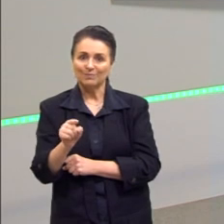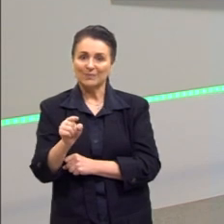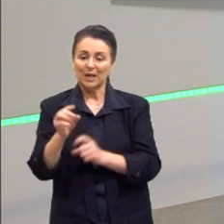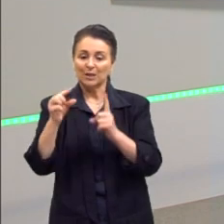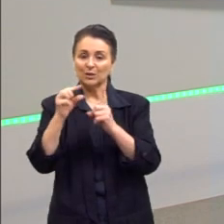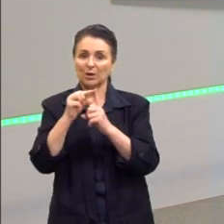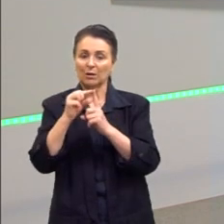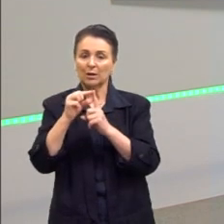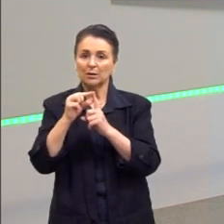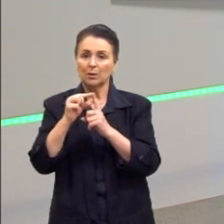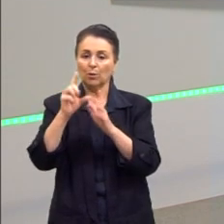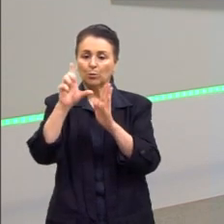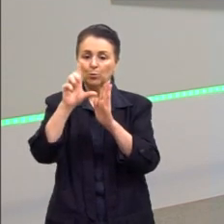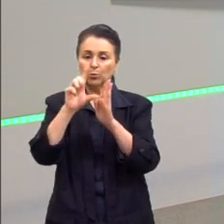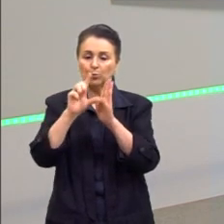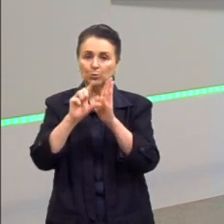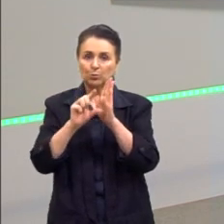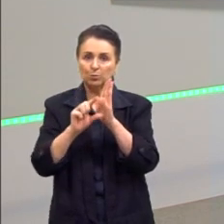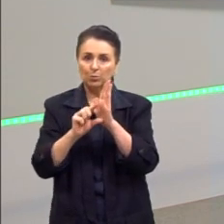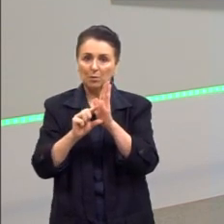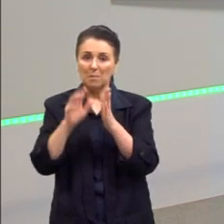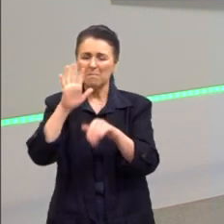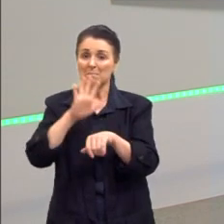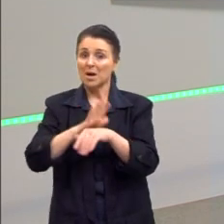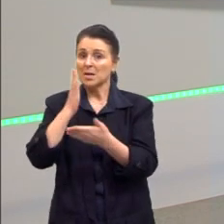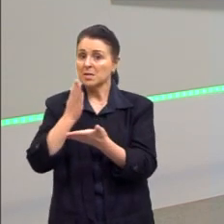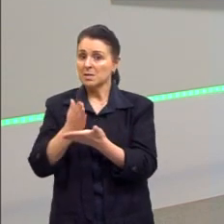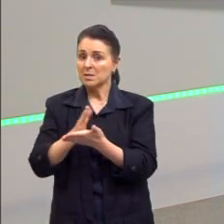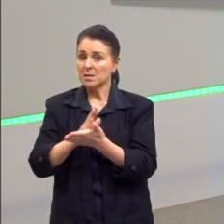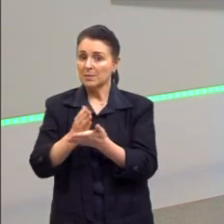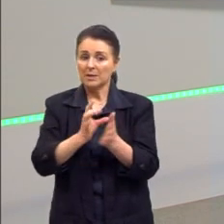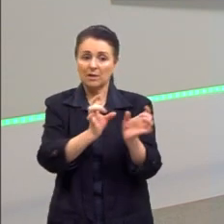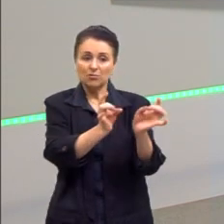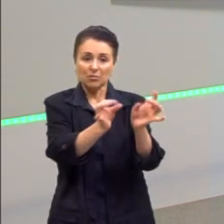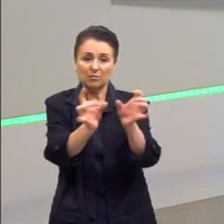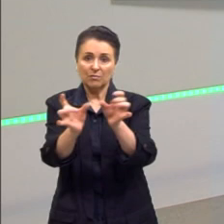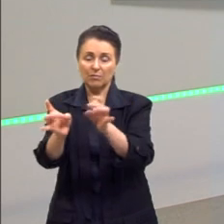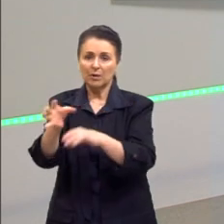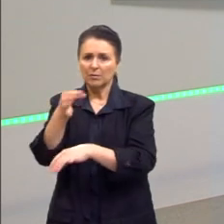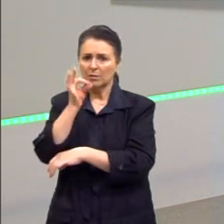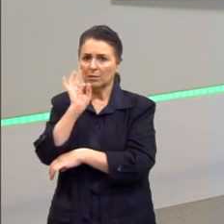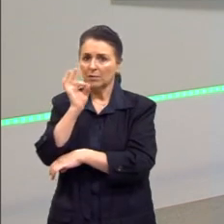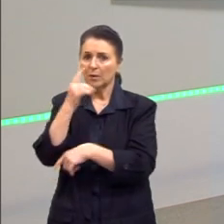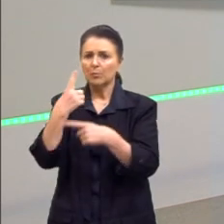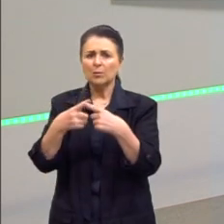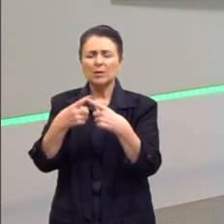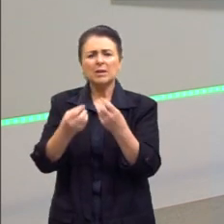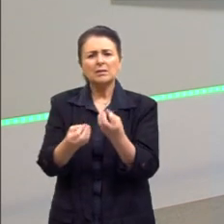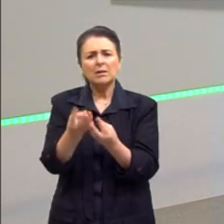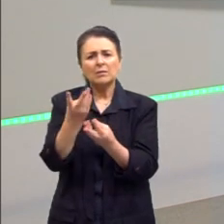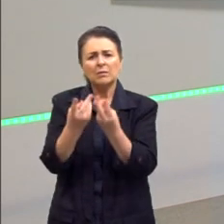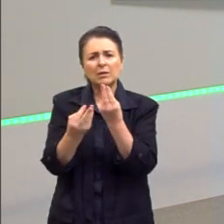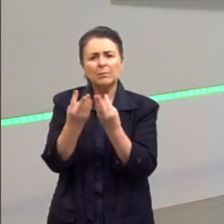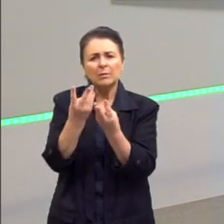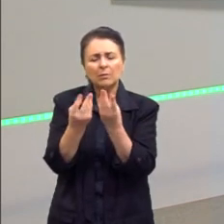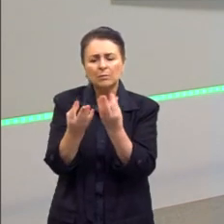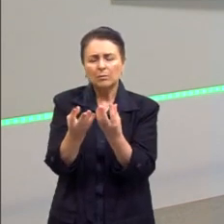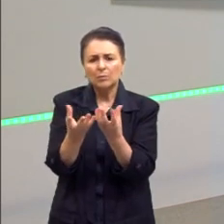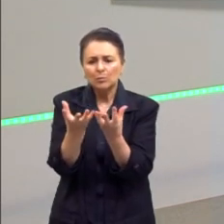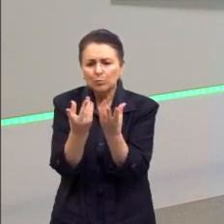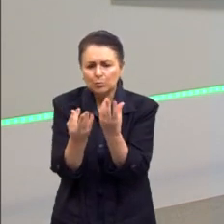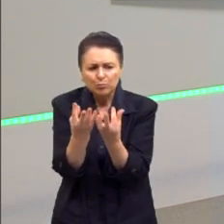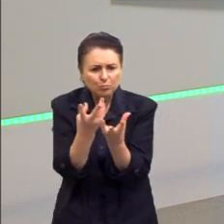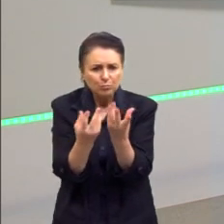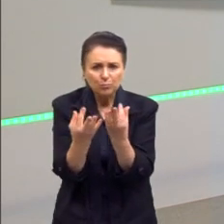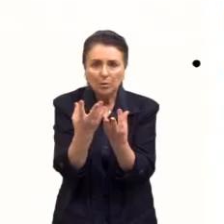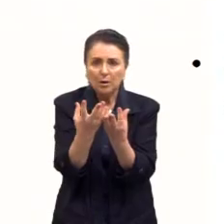mais do que pela metade a exportação de café. Então, por que eles estavam queimando o café? Para tentar se livrar do